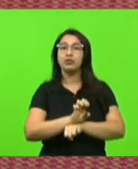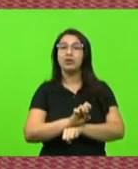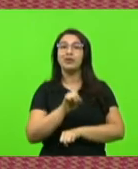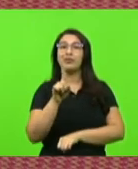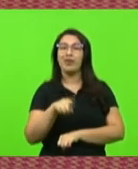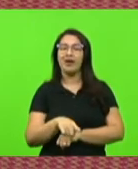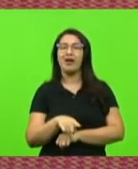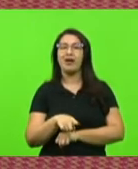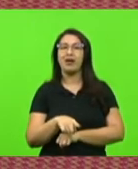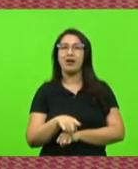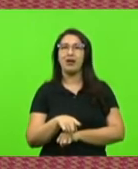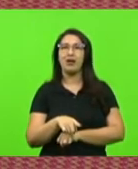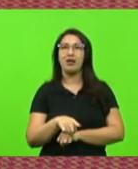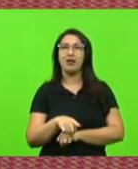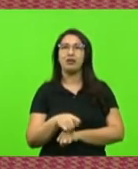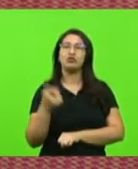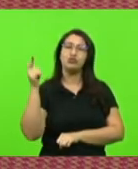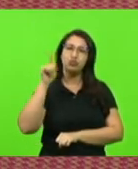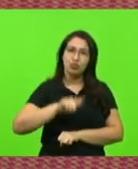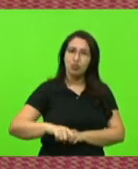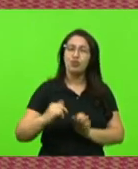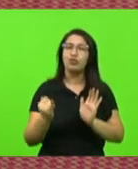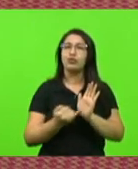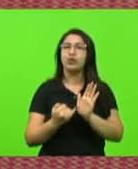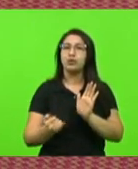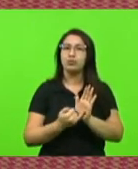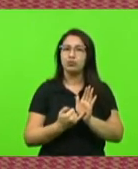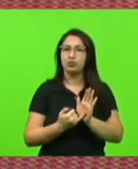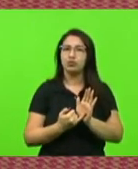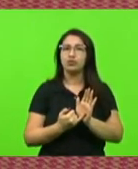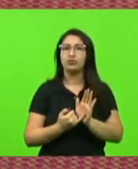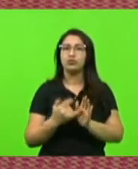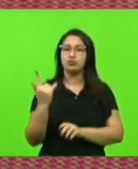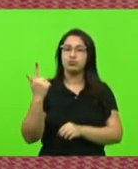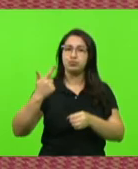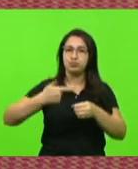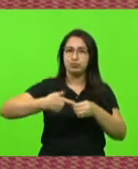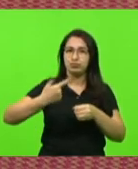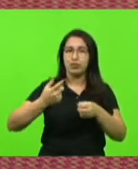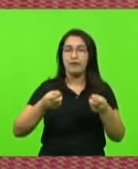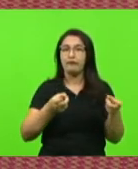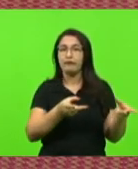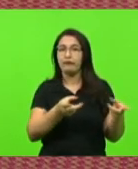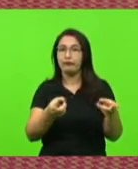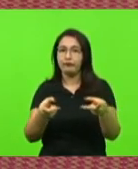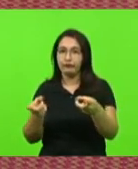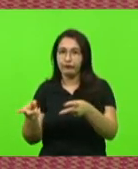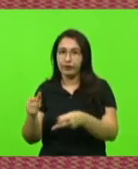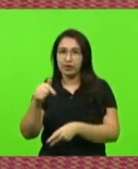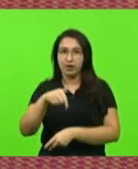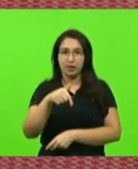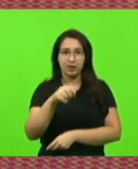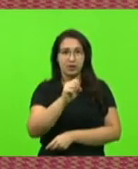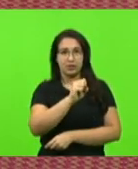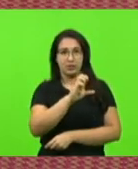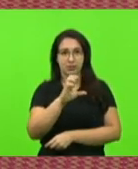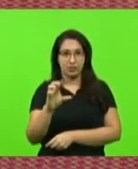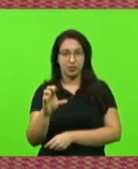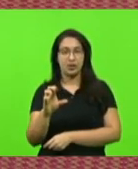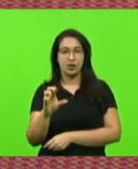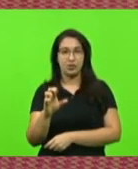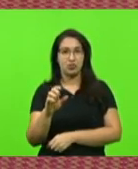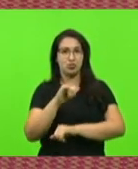reincidência de tributos sobre o combustível na venda dele aqui no Estado, também passa ao largo e não é